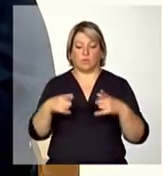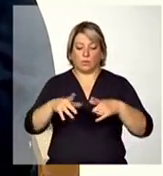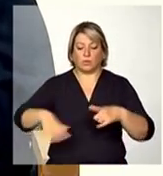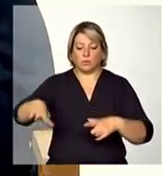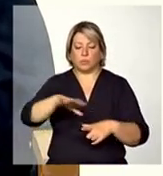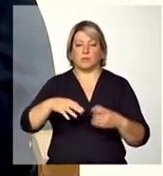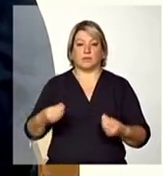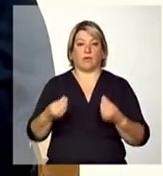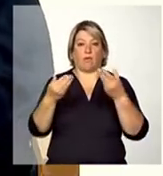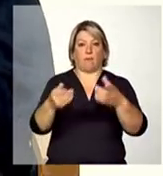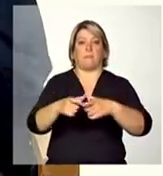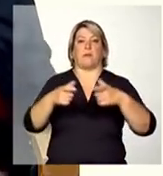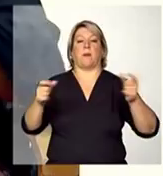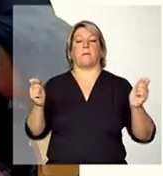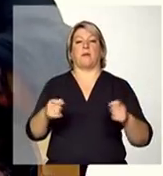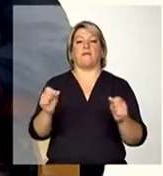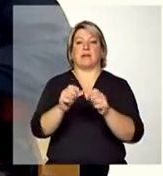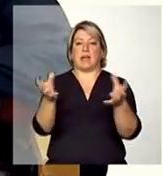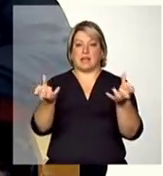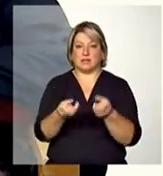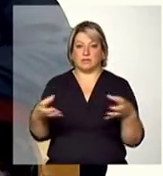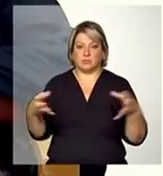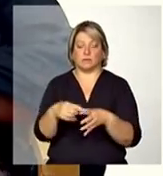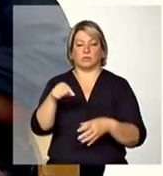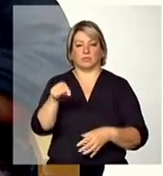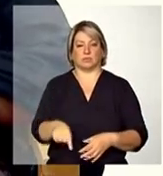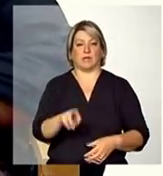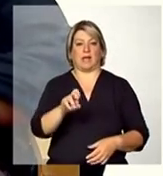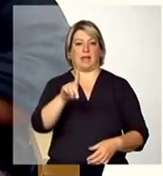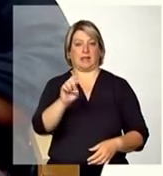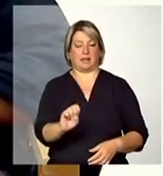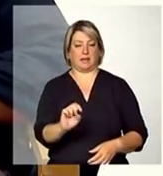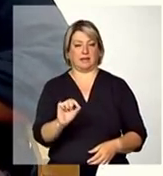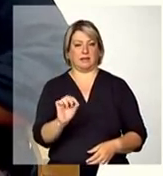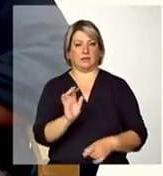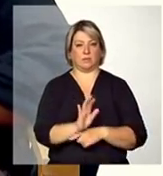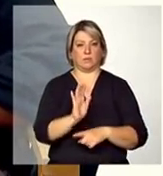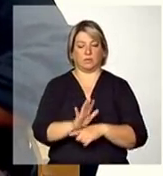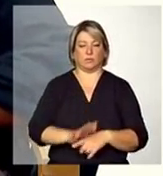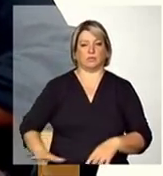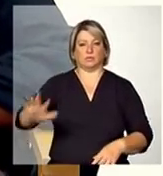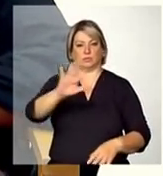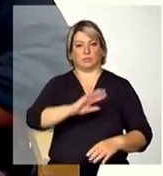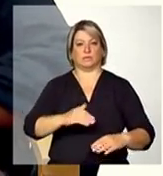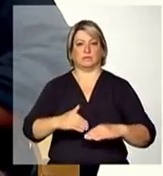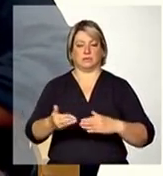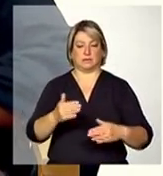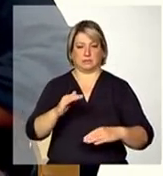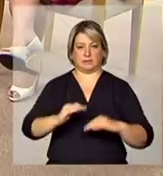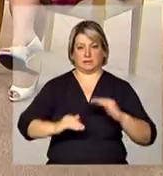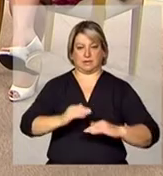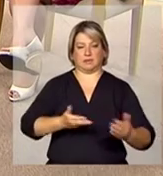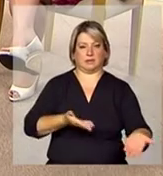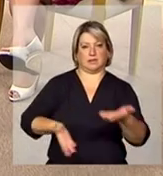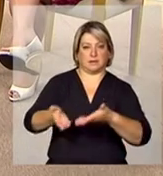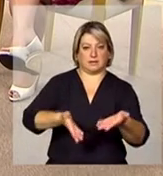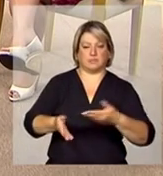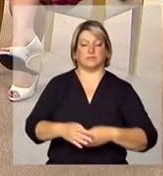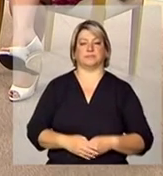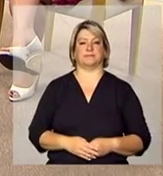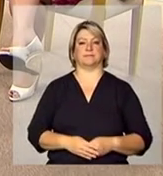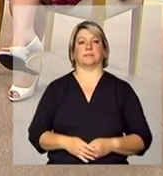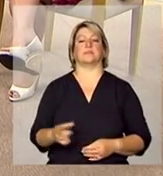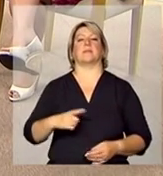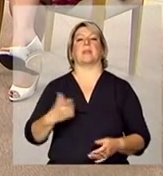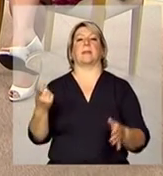e que possa fazer adesão então compondo uma rede uma retaguarda de cobertura de serviços uma outra pergunta aqui da